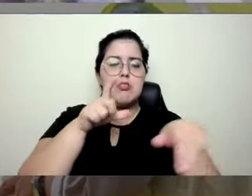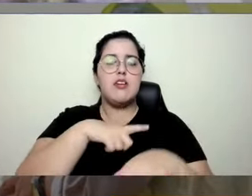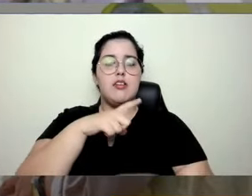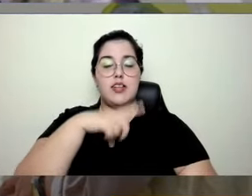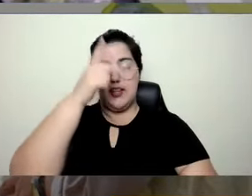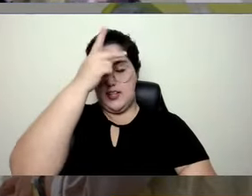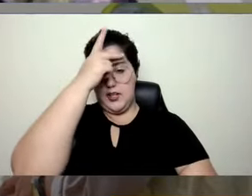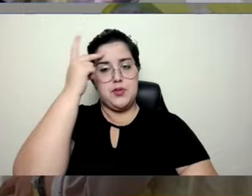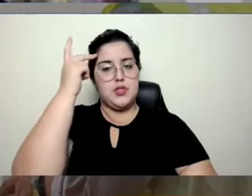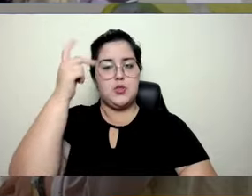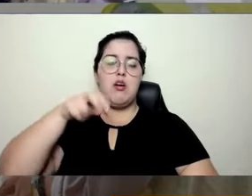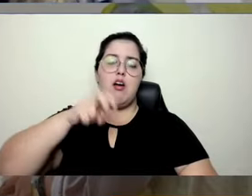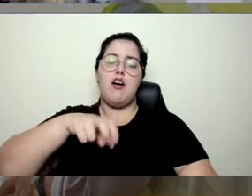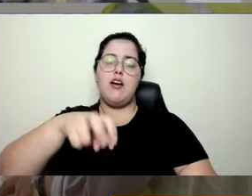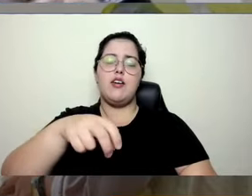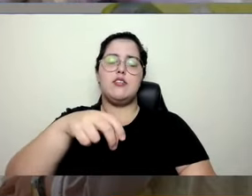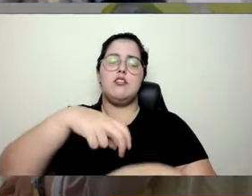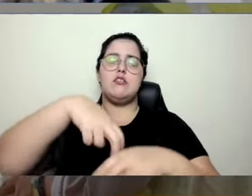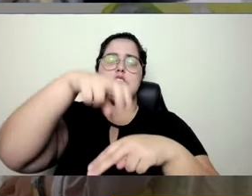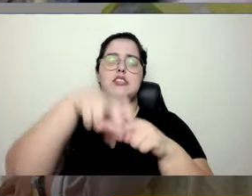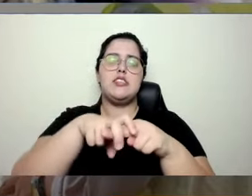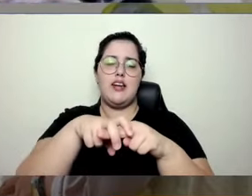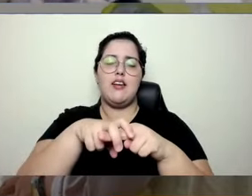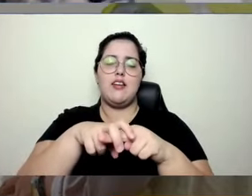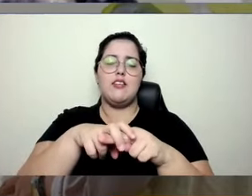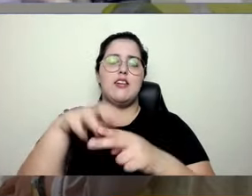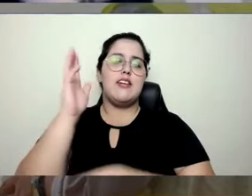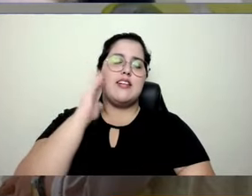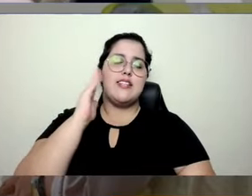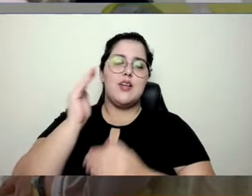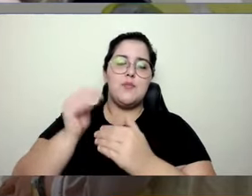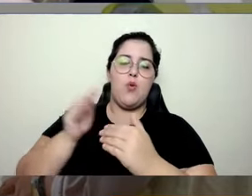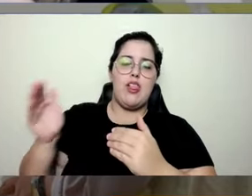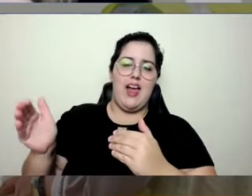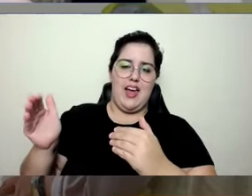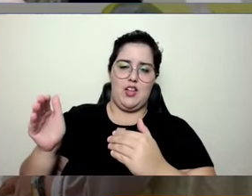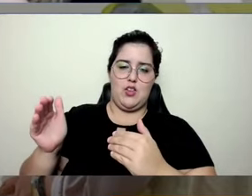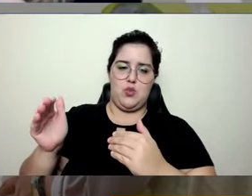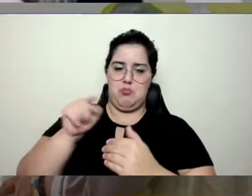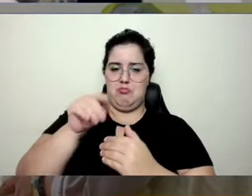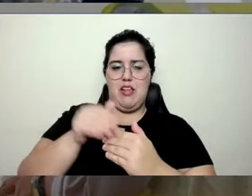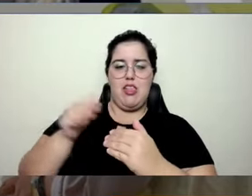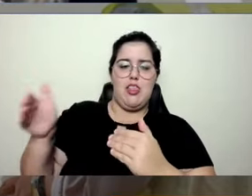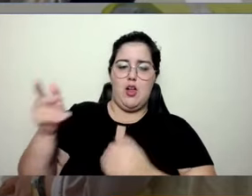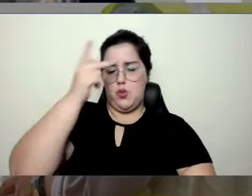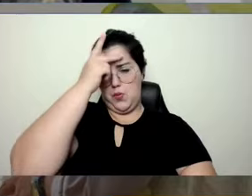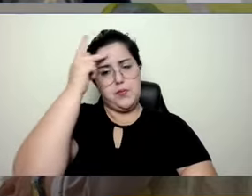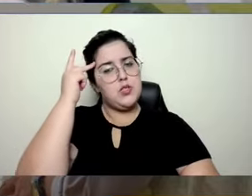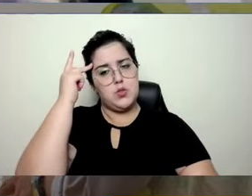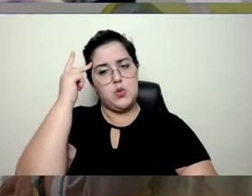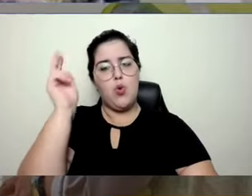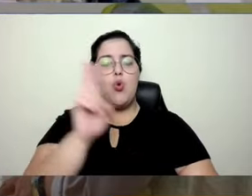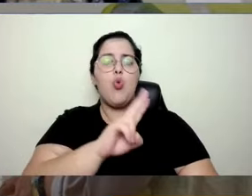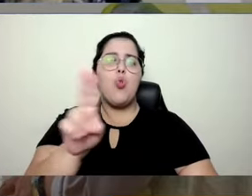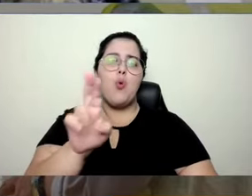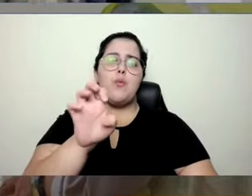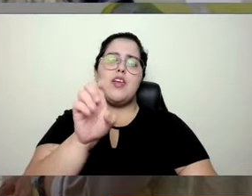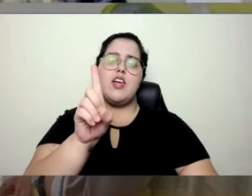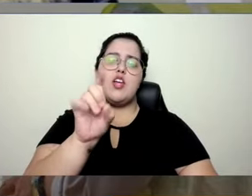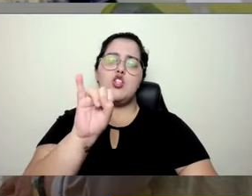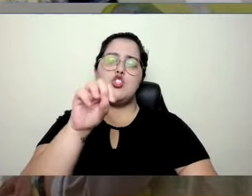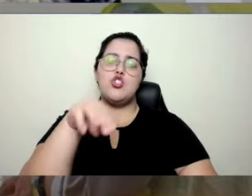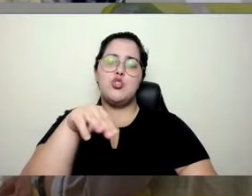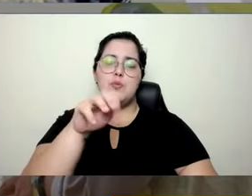entrar em um determinado espaço, sentar e saber que eu estou do lado do Edmael sentado assim. Olha do lado, tem o nominho, Edmael, com um avatar